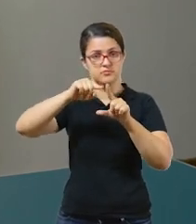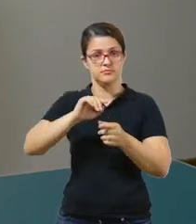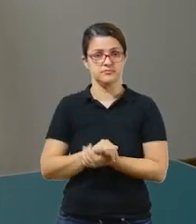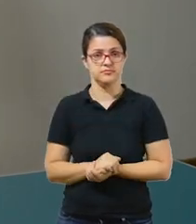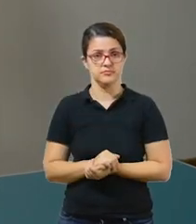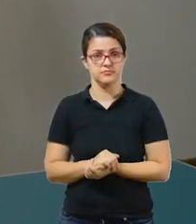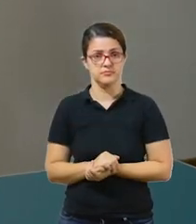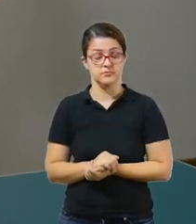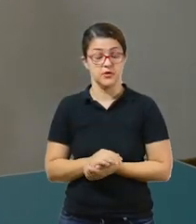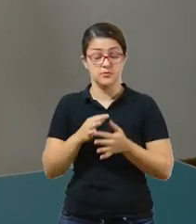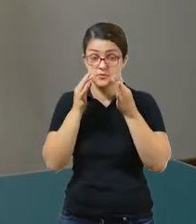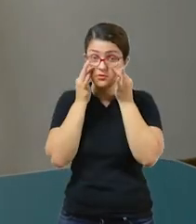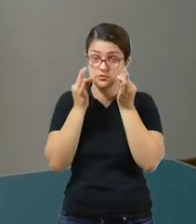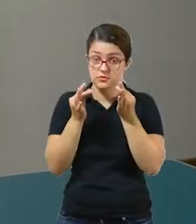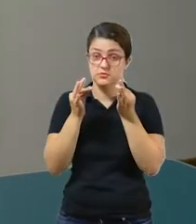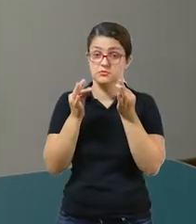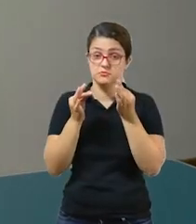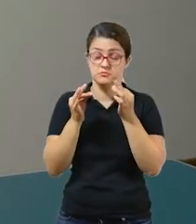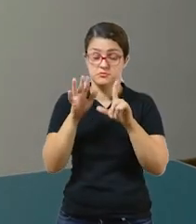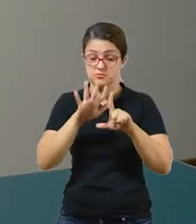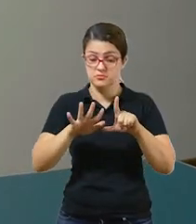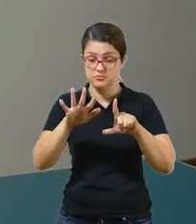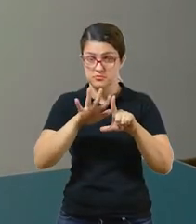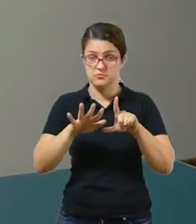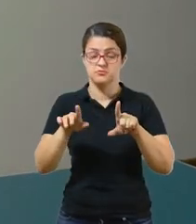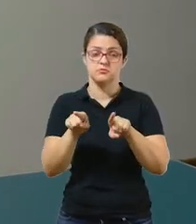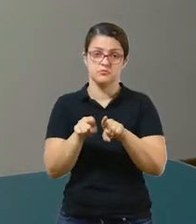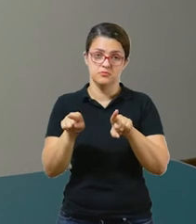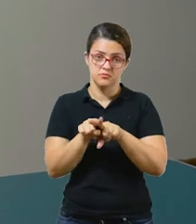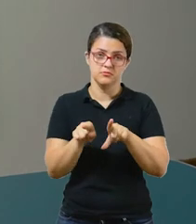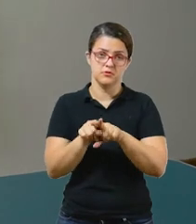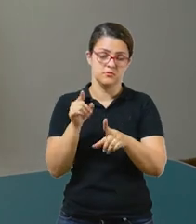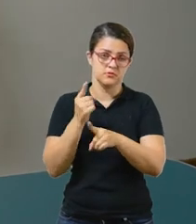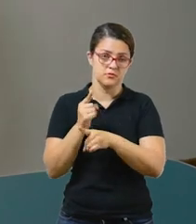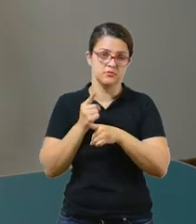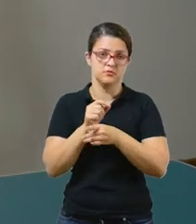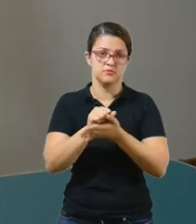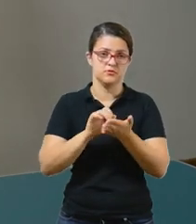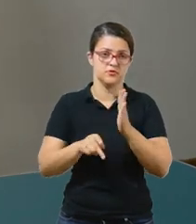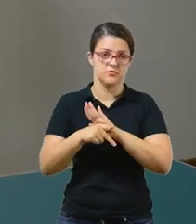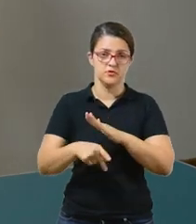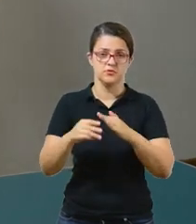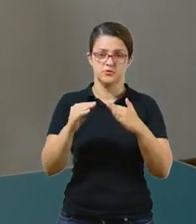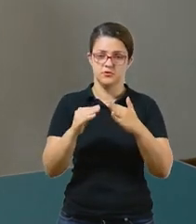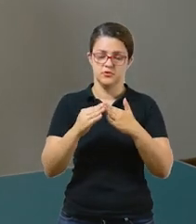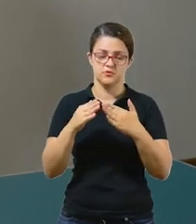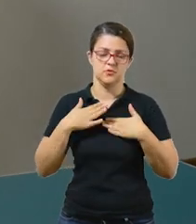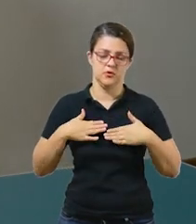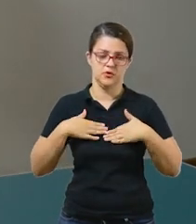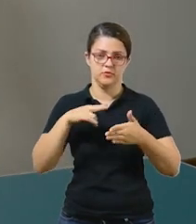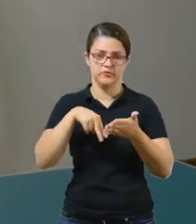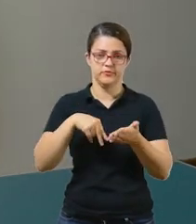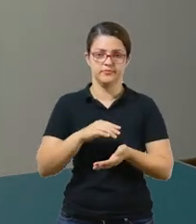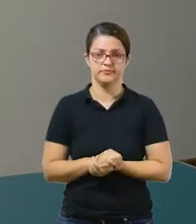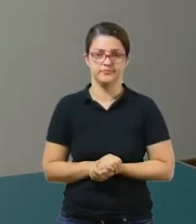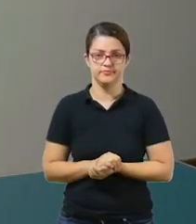Perfeito? Então é só prestar muita atenção. Essa imagem também está na lição de casa e vocês poderão analisar com calma.